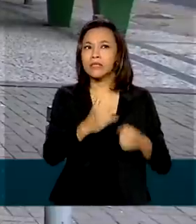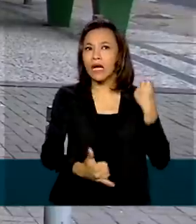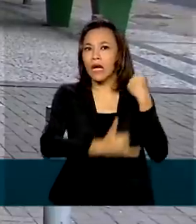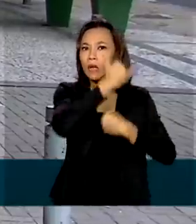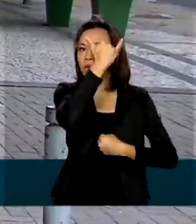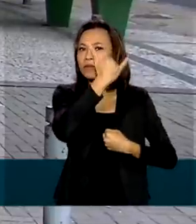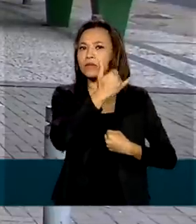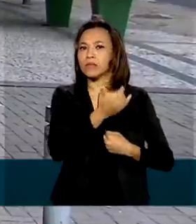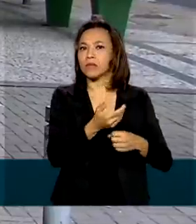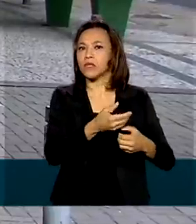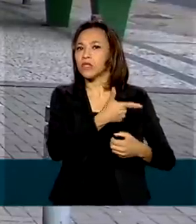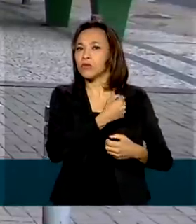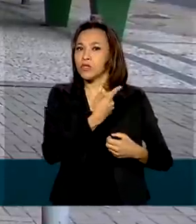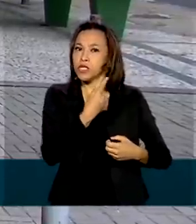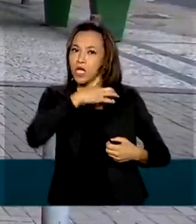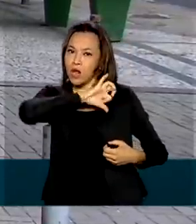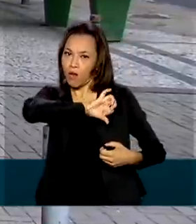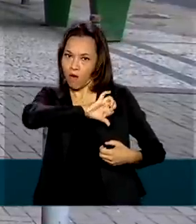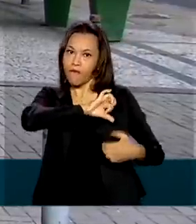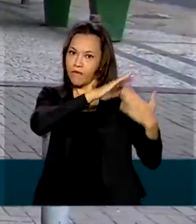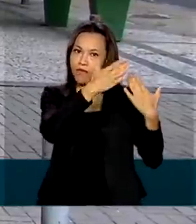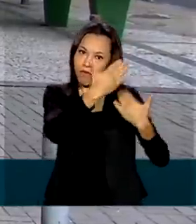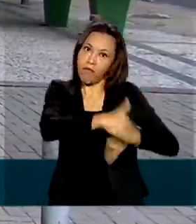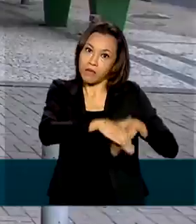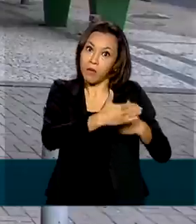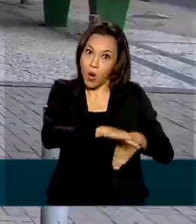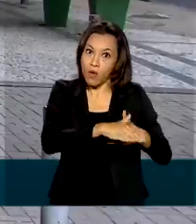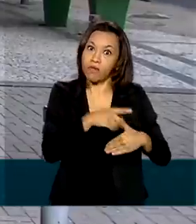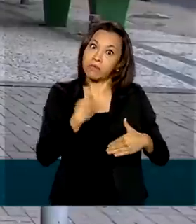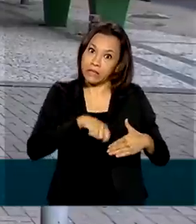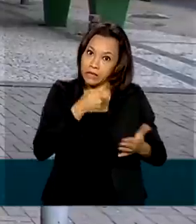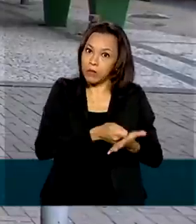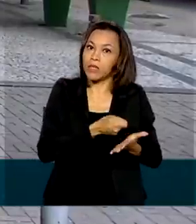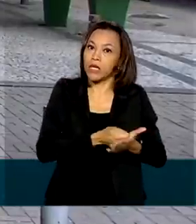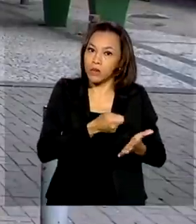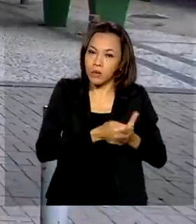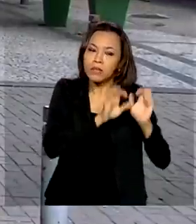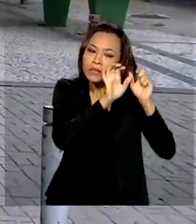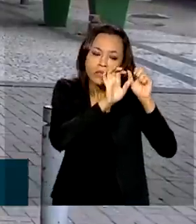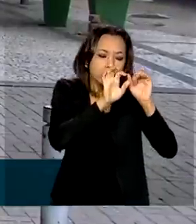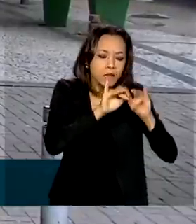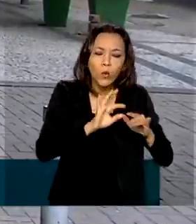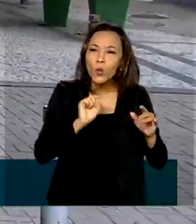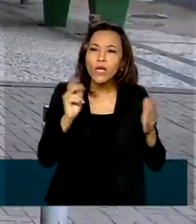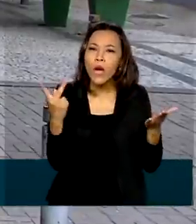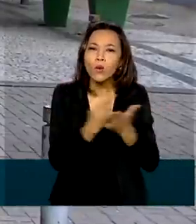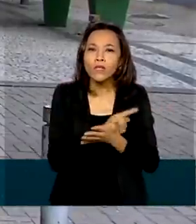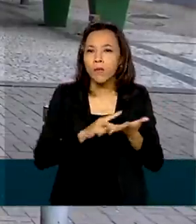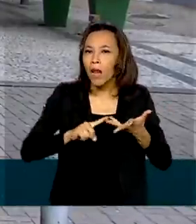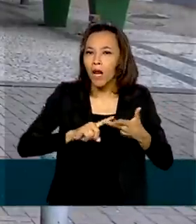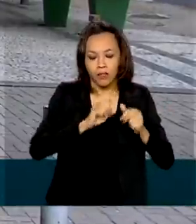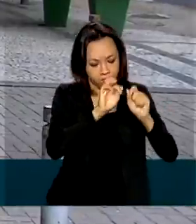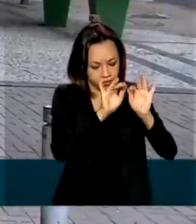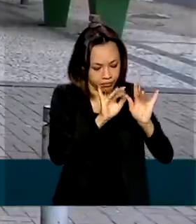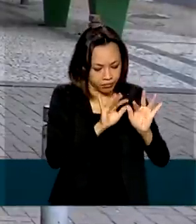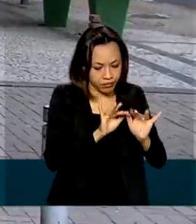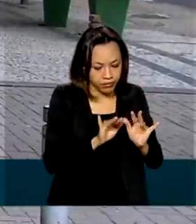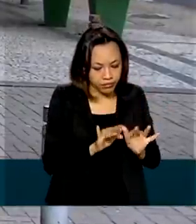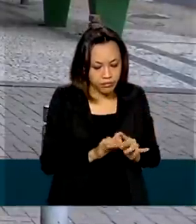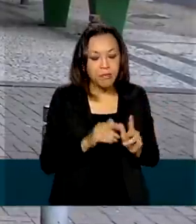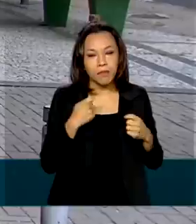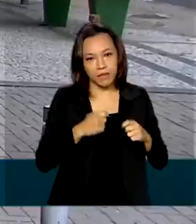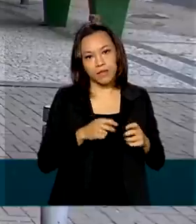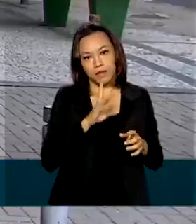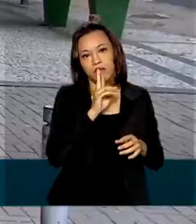2019 recusada. É um procedimento obrigatório para quem se inscreveu em 2019, mas faltou a alguma das provas e